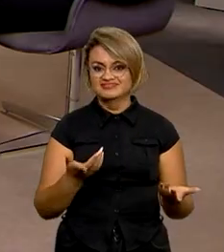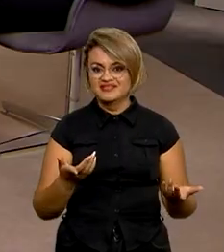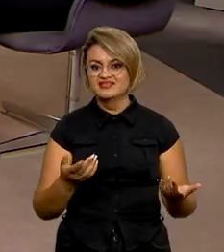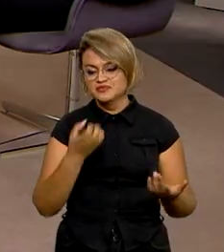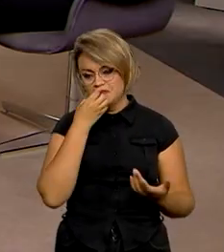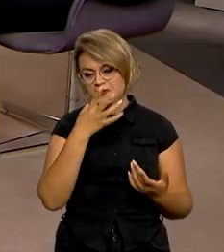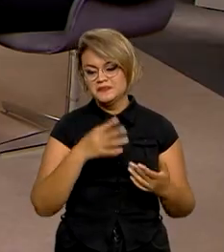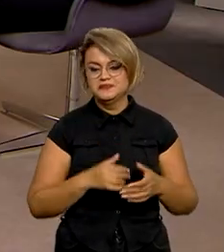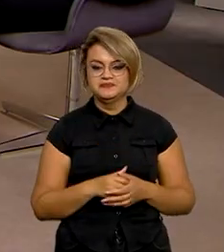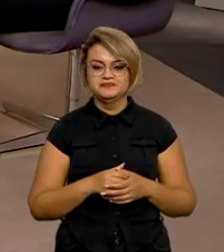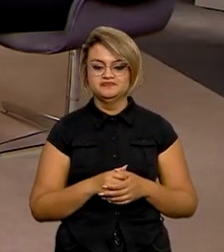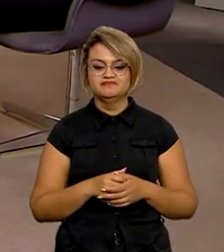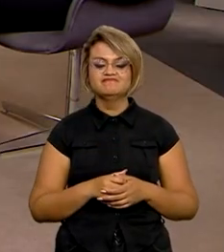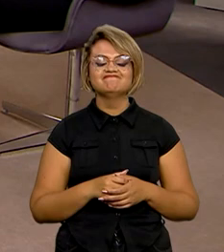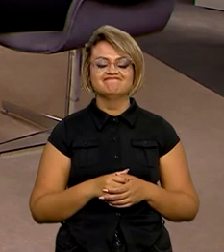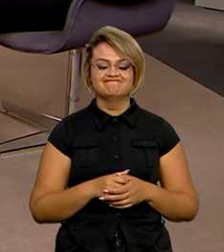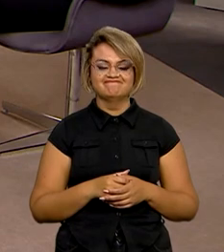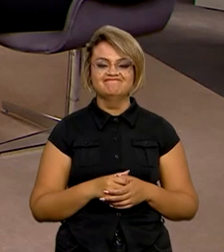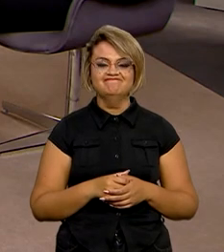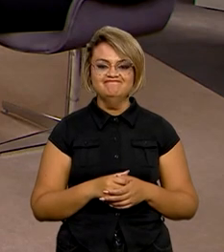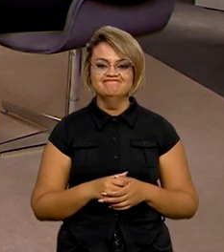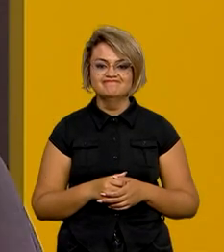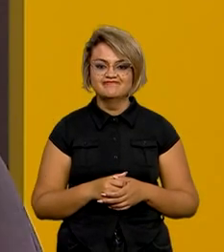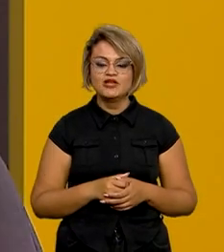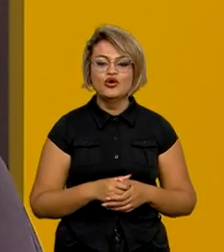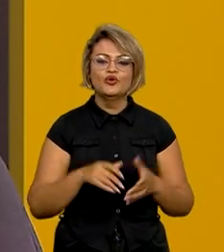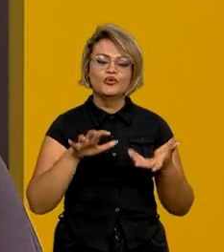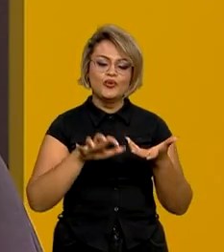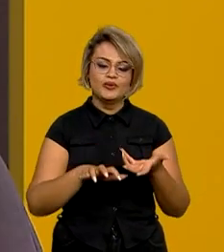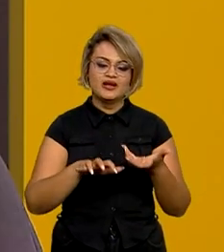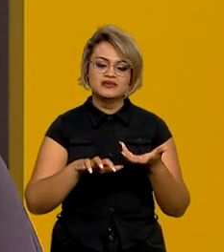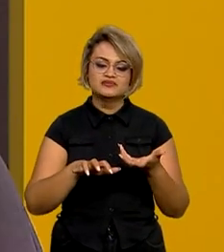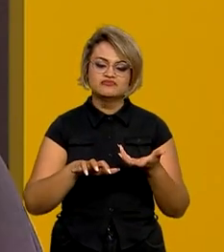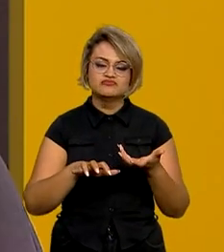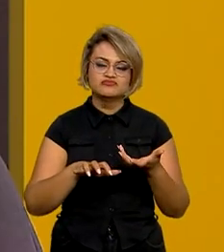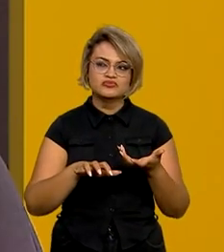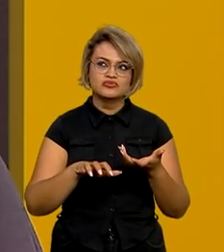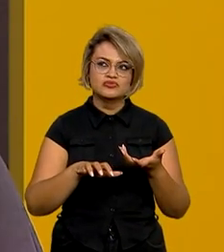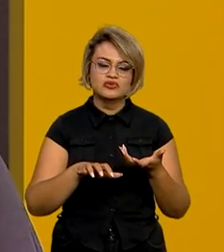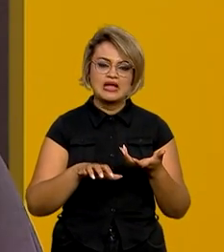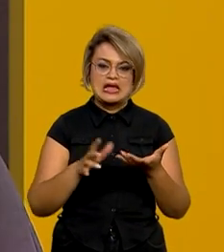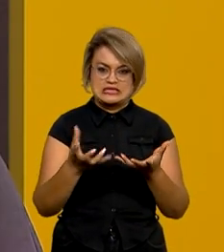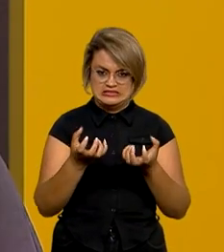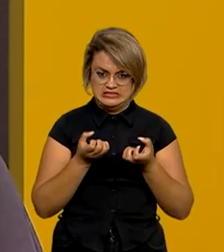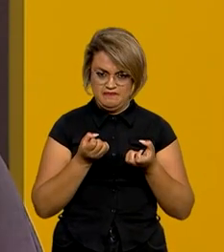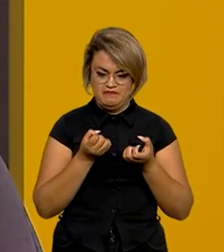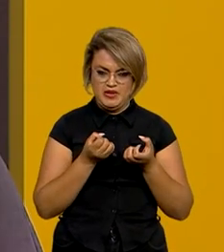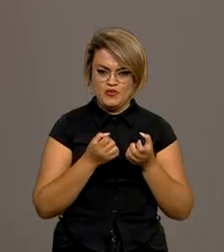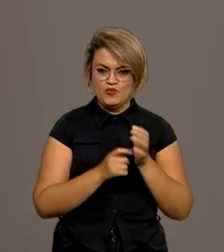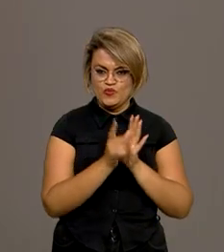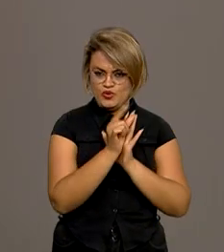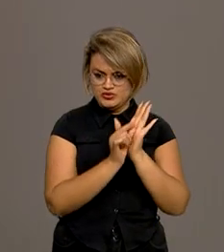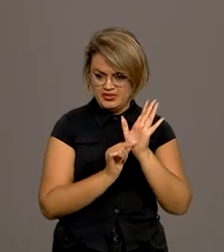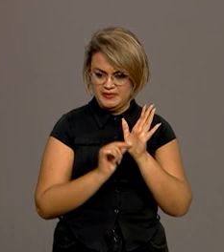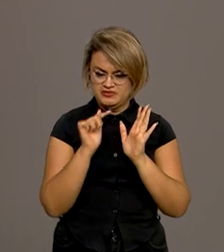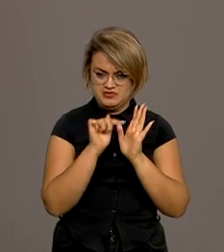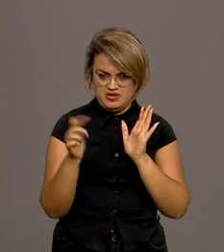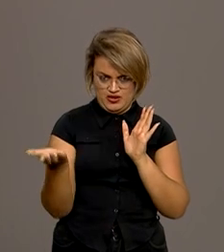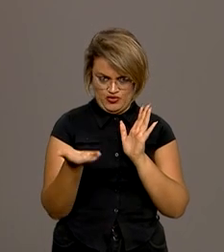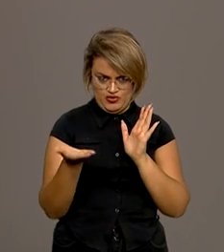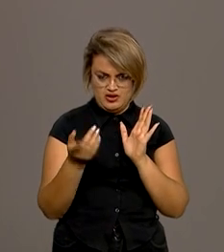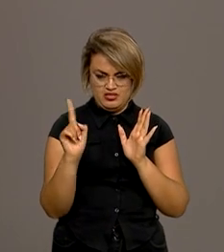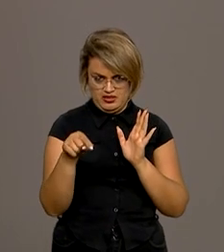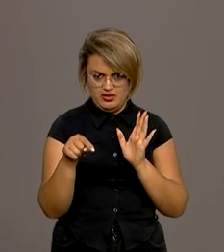que isso é muito positivo. Professor, o Congresso Nacional envia, o governo enviou para o Congresso Nacional a peça orçamentária essa semana,